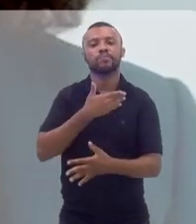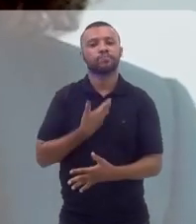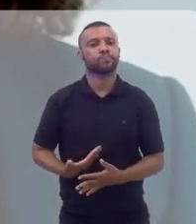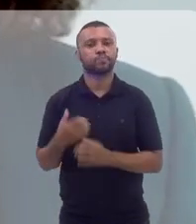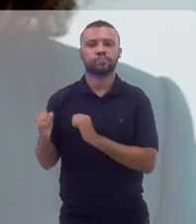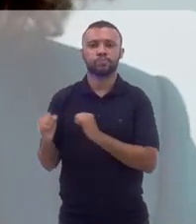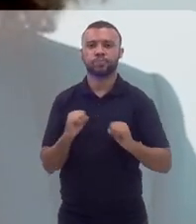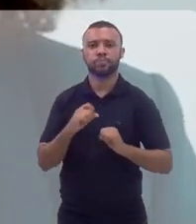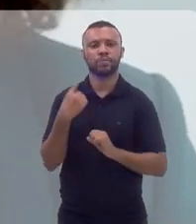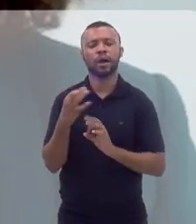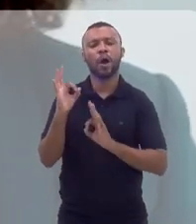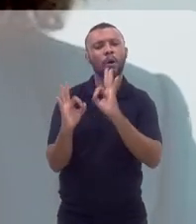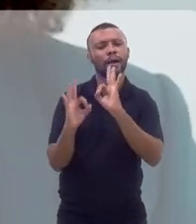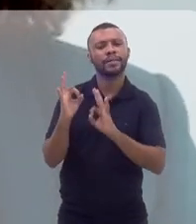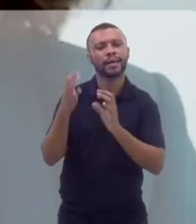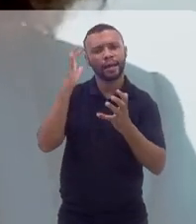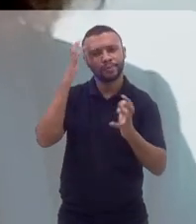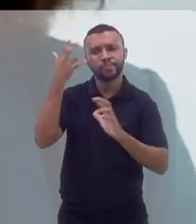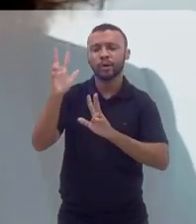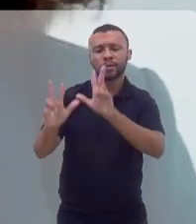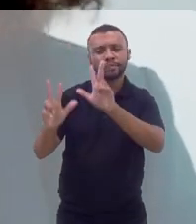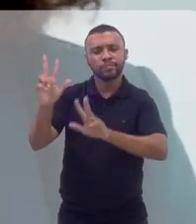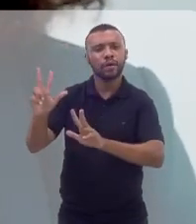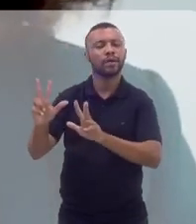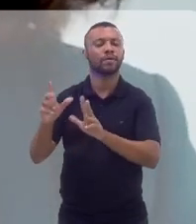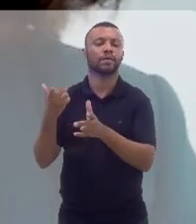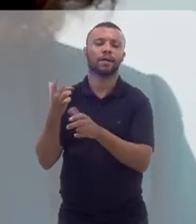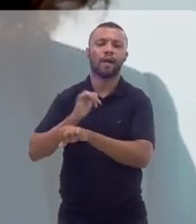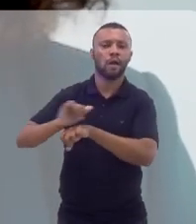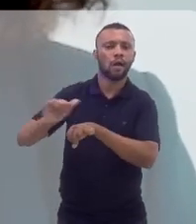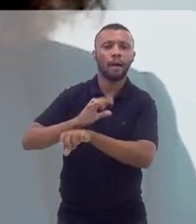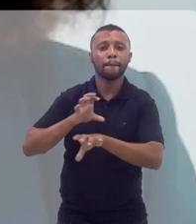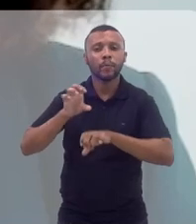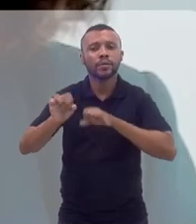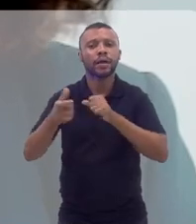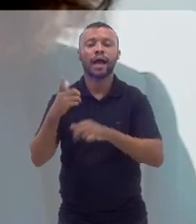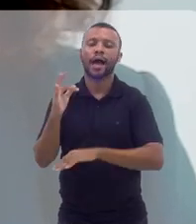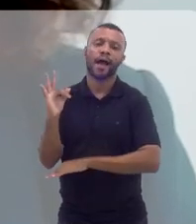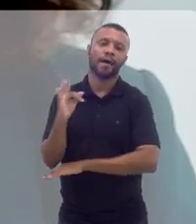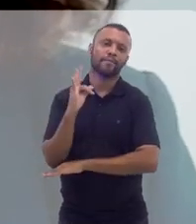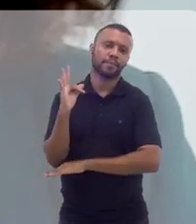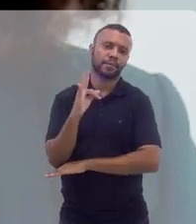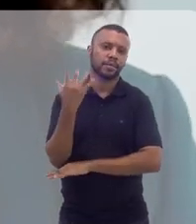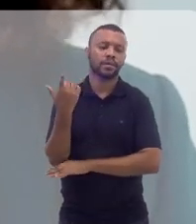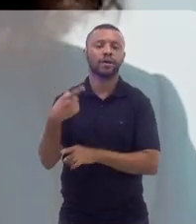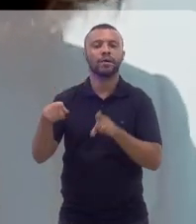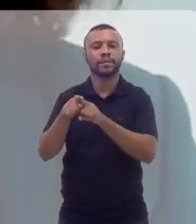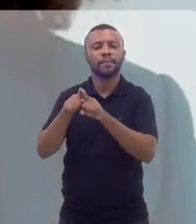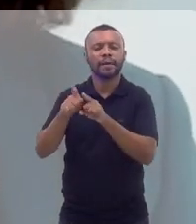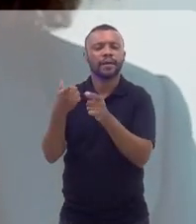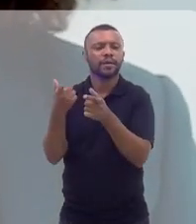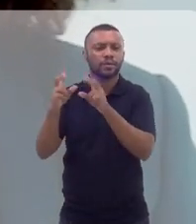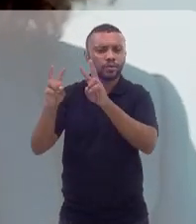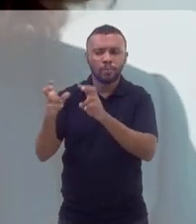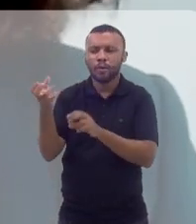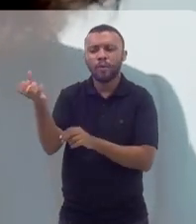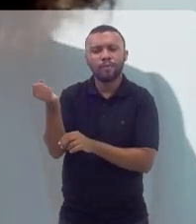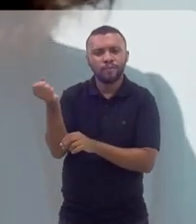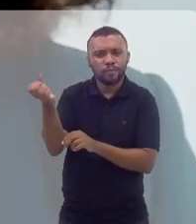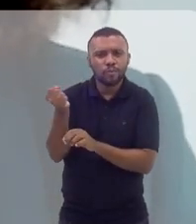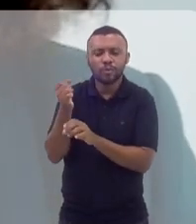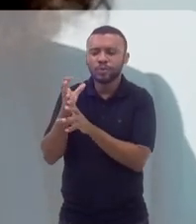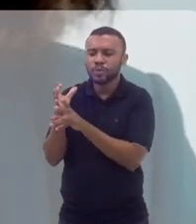para justamente organizar um pouco mais esse cenário, buscar a formalização, buscar essa questão dos fundos, do